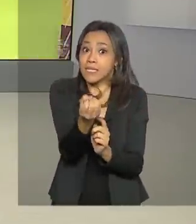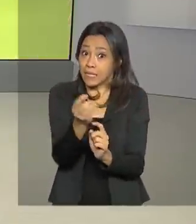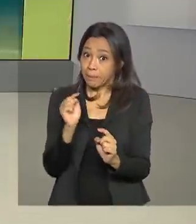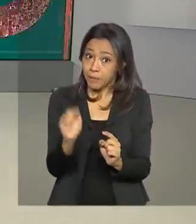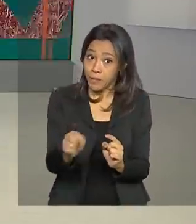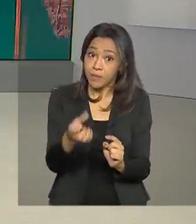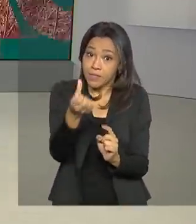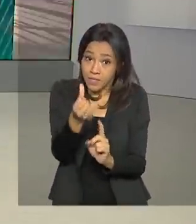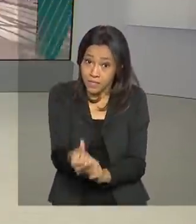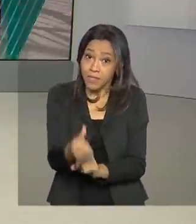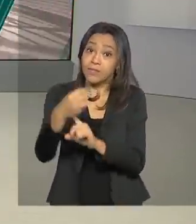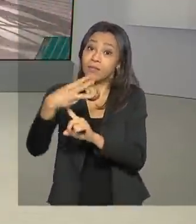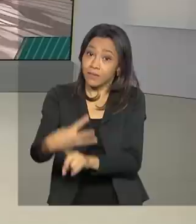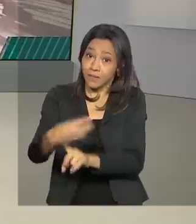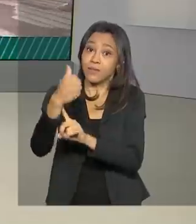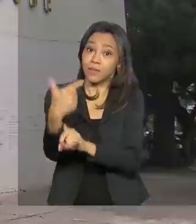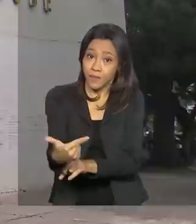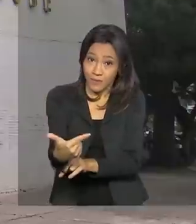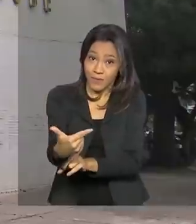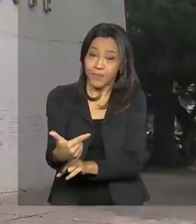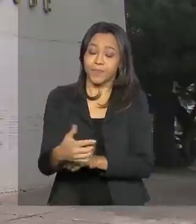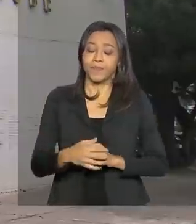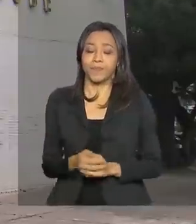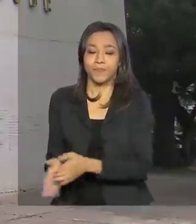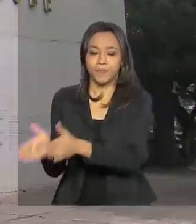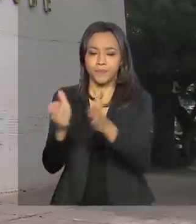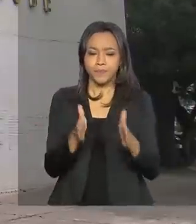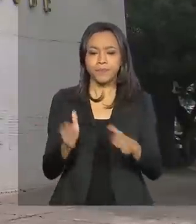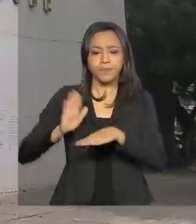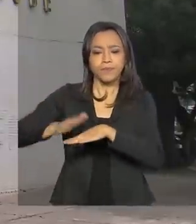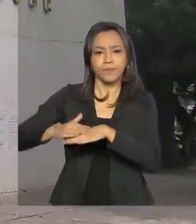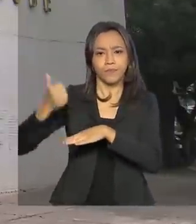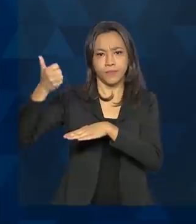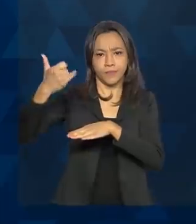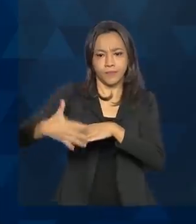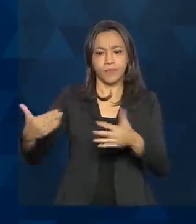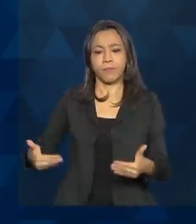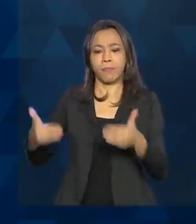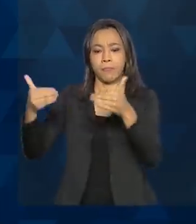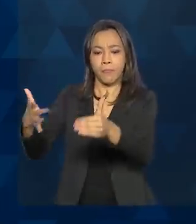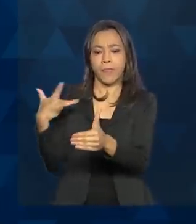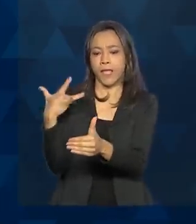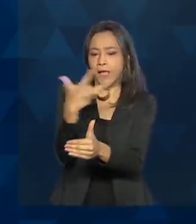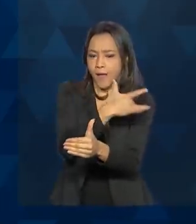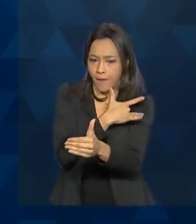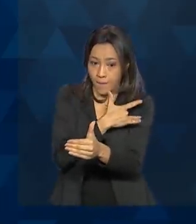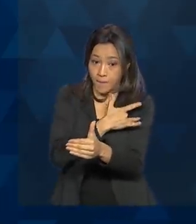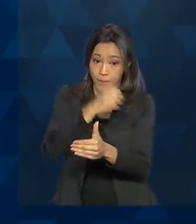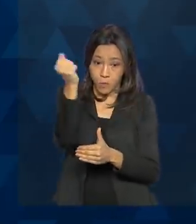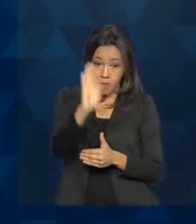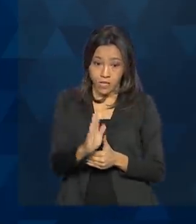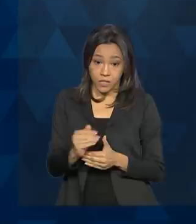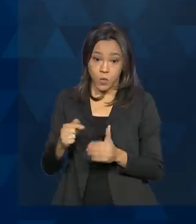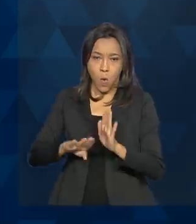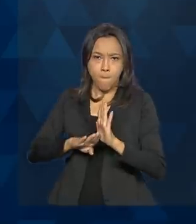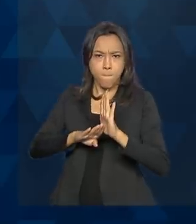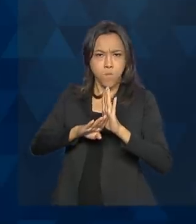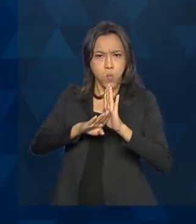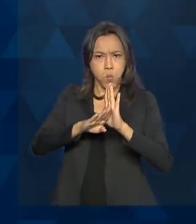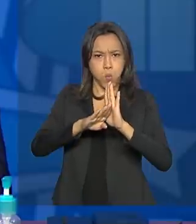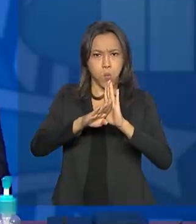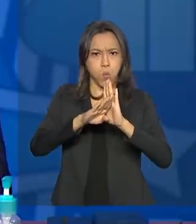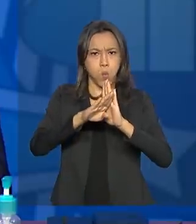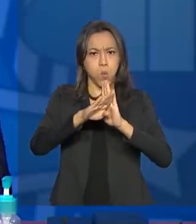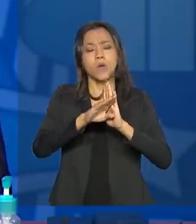632. De acordo com o Ministério da Saúde, o país pode ter atingido o platô na curva de